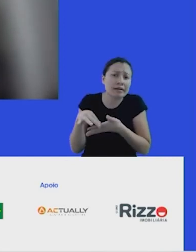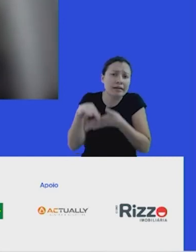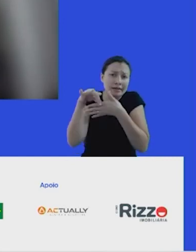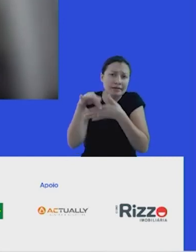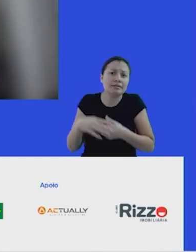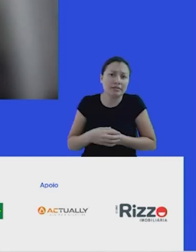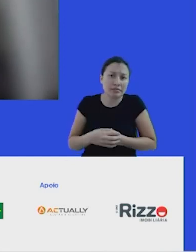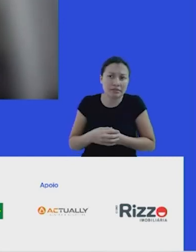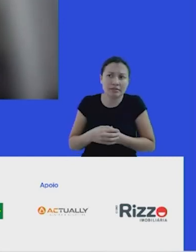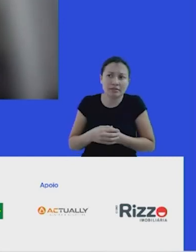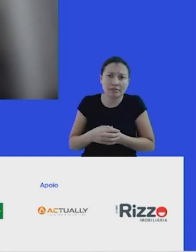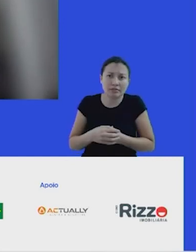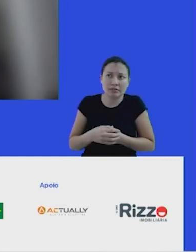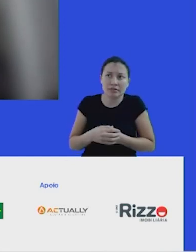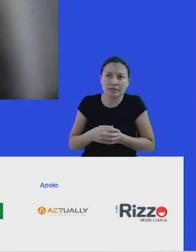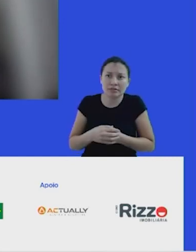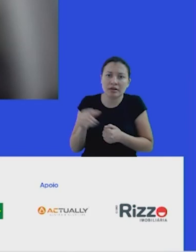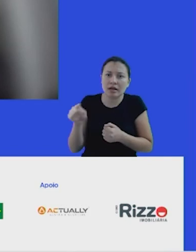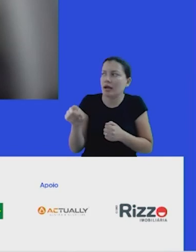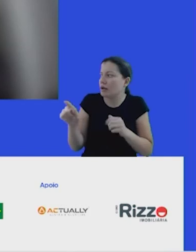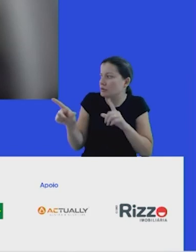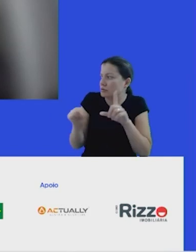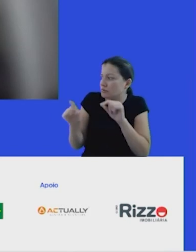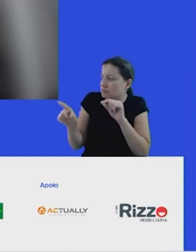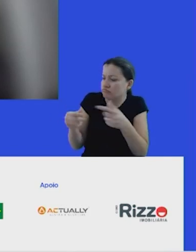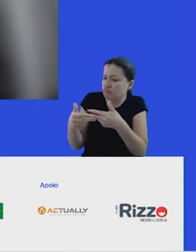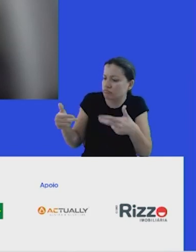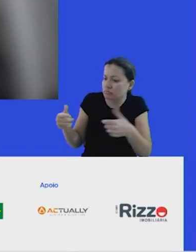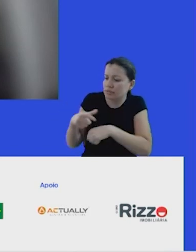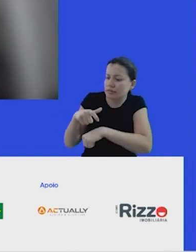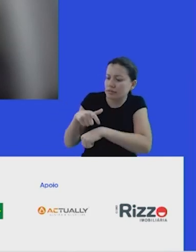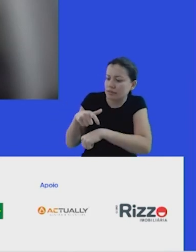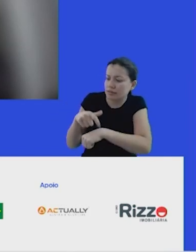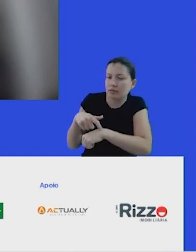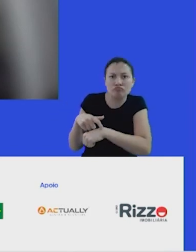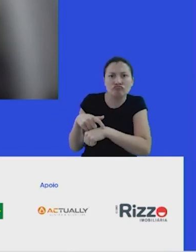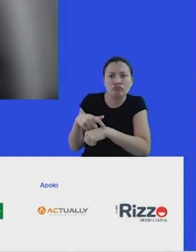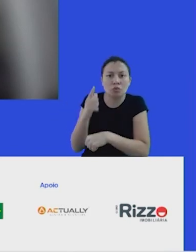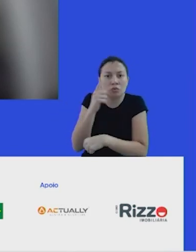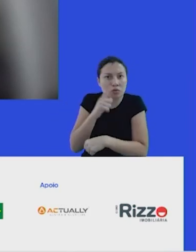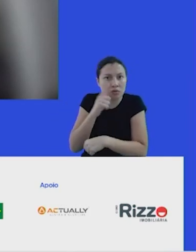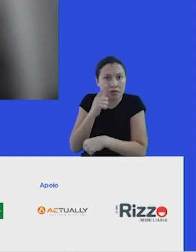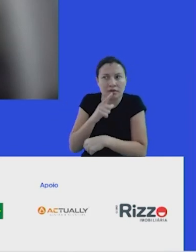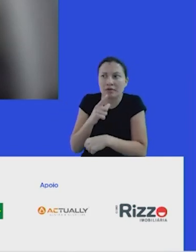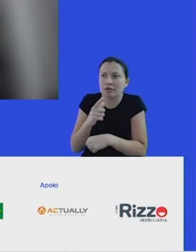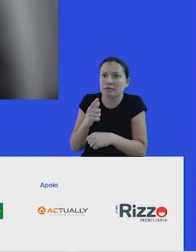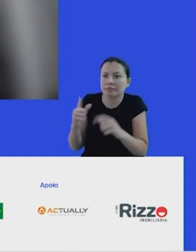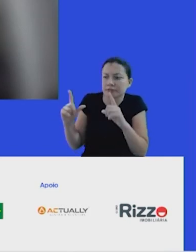escolhe promover alguém, quando ela aloca dinheiro, tempo, espaço, que são recursos mais escassos